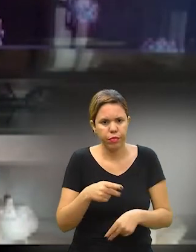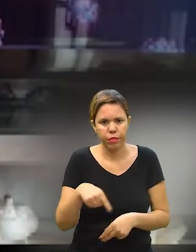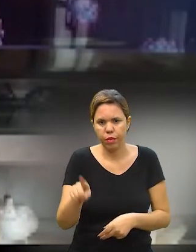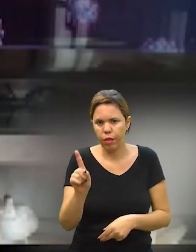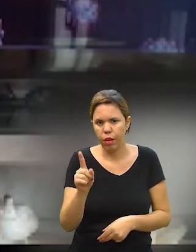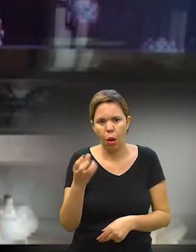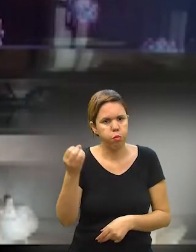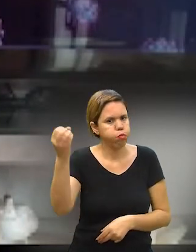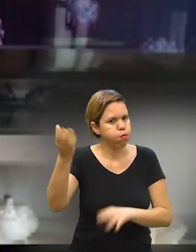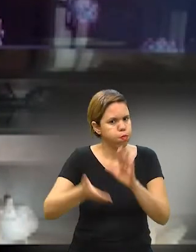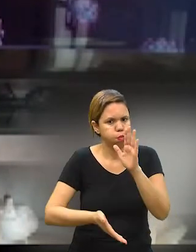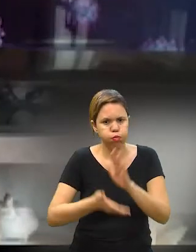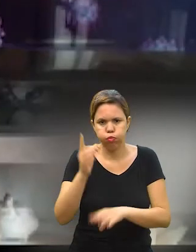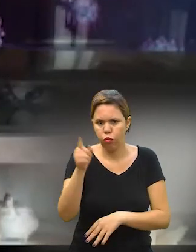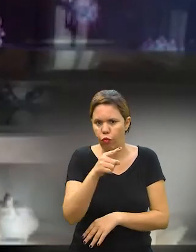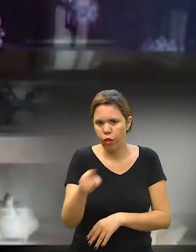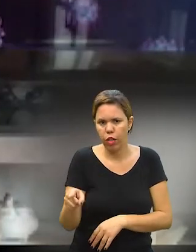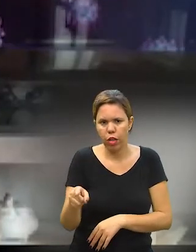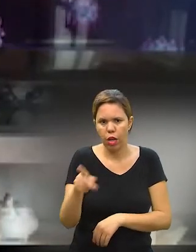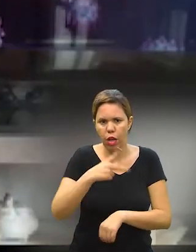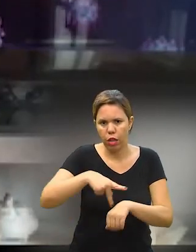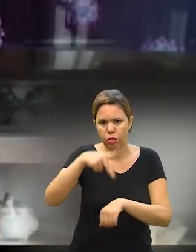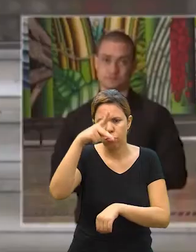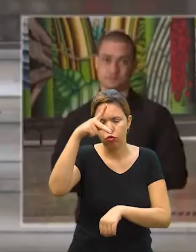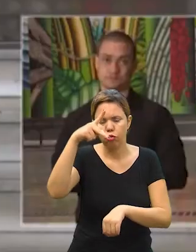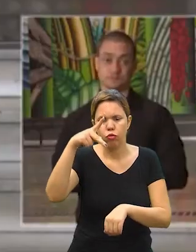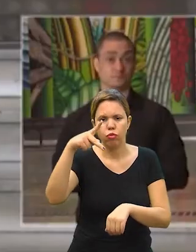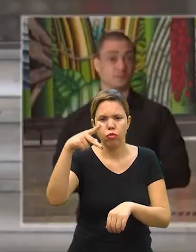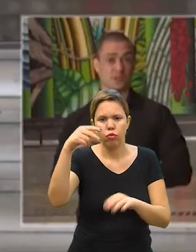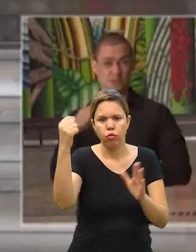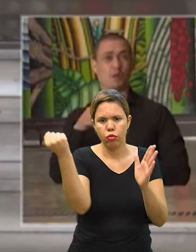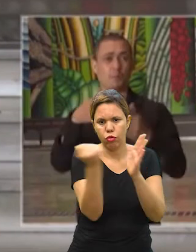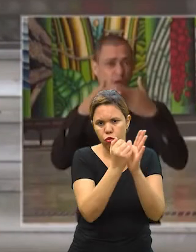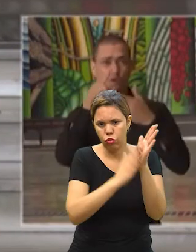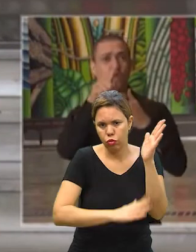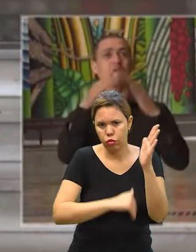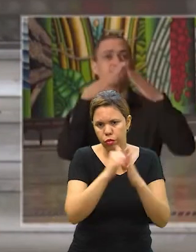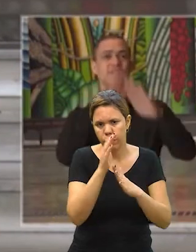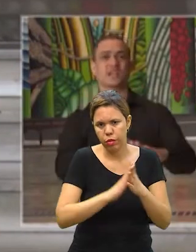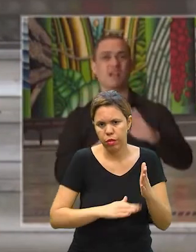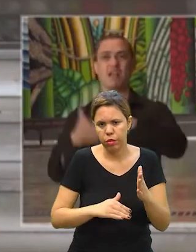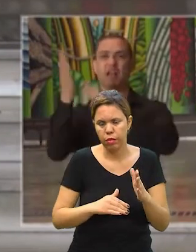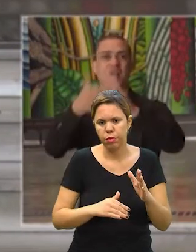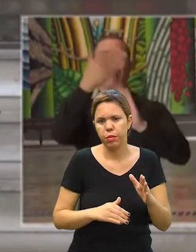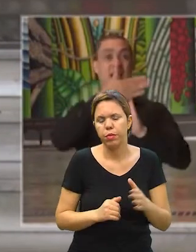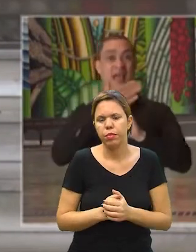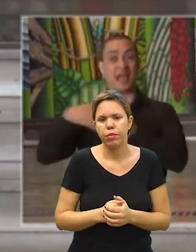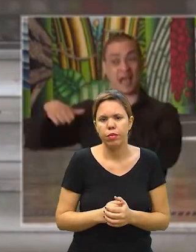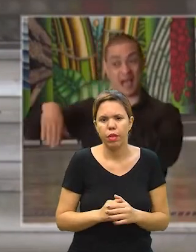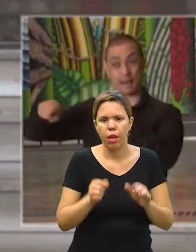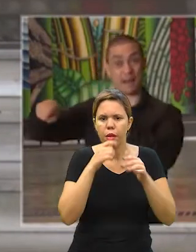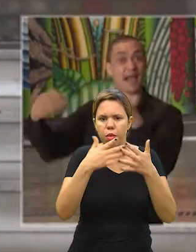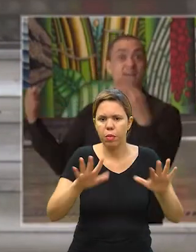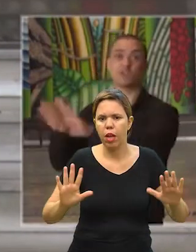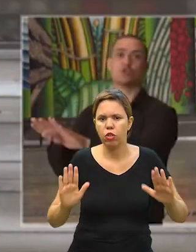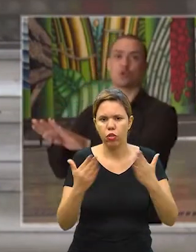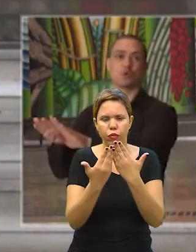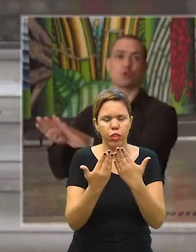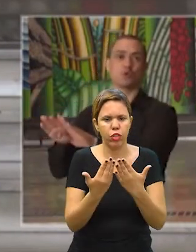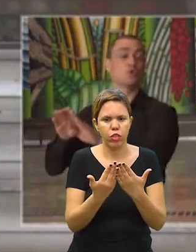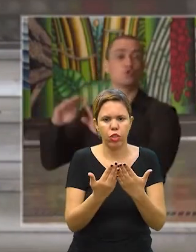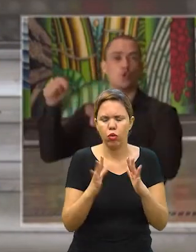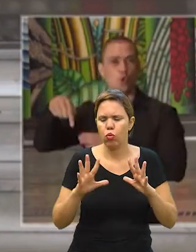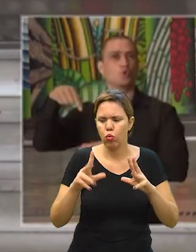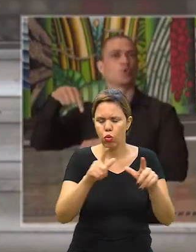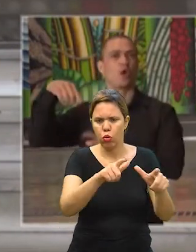que não viajem no feriado de Páscoa. Não se desloquem, as praias estão fechadas, todas as praias, do